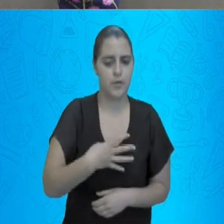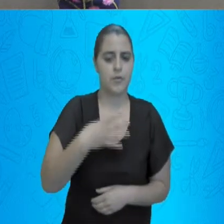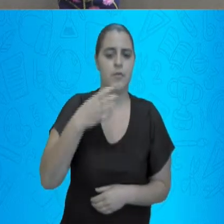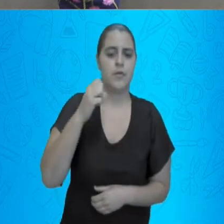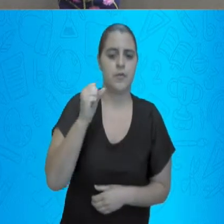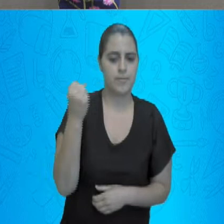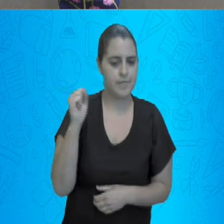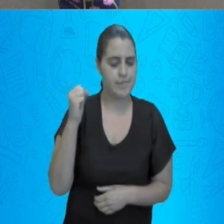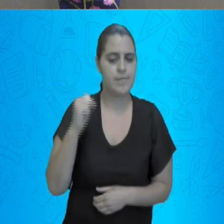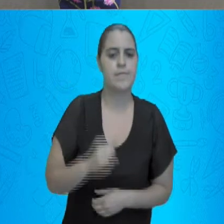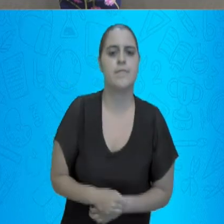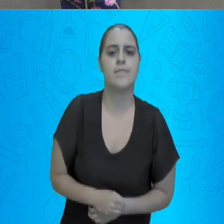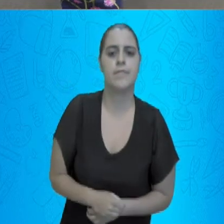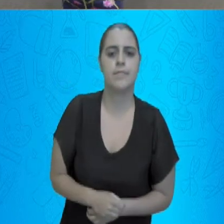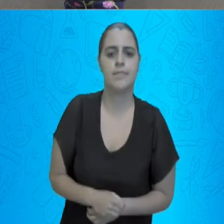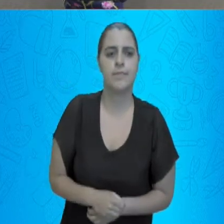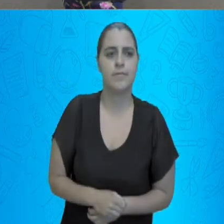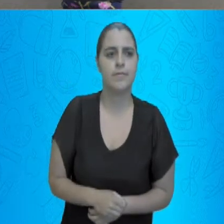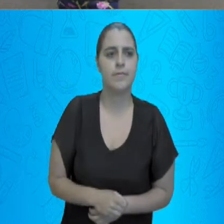648.